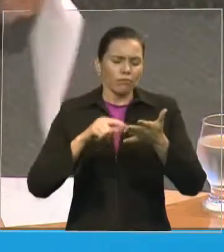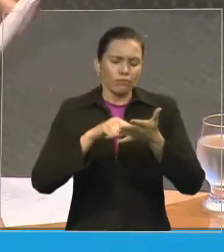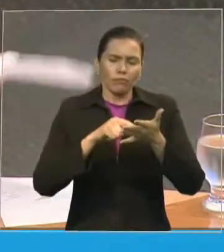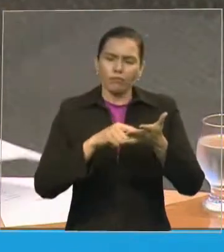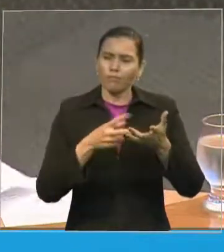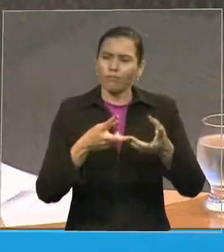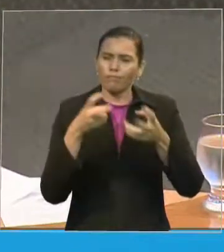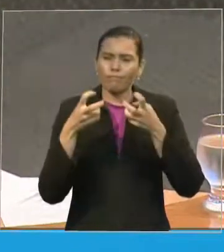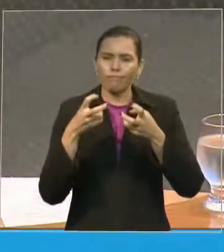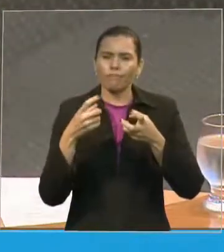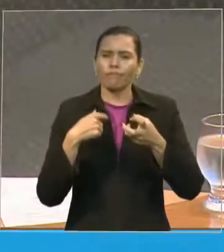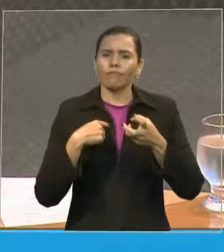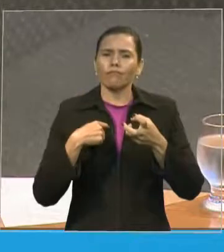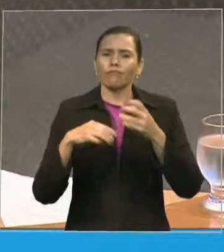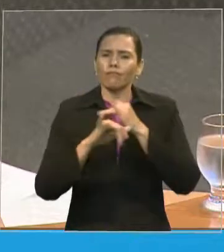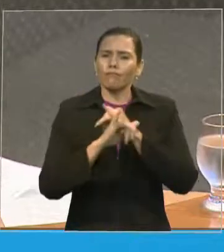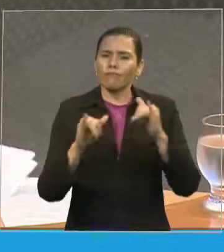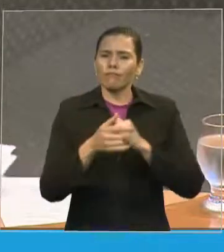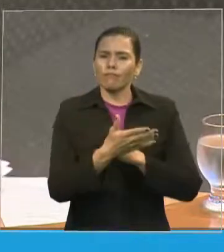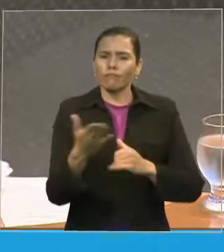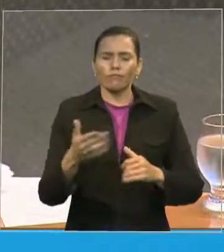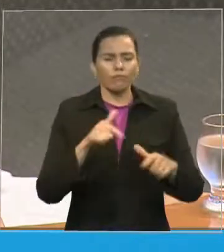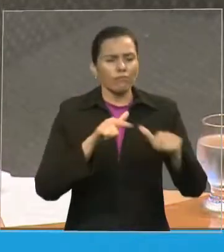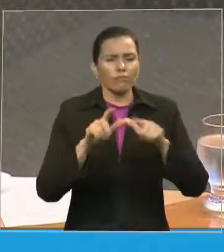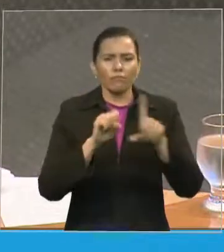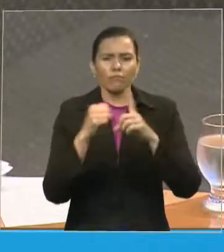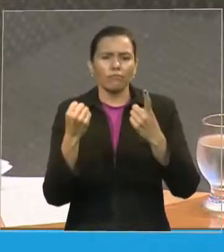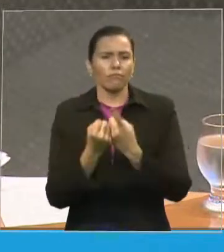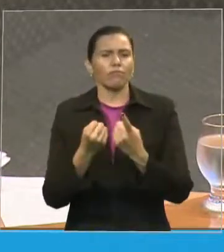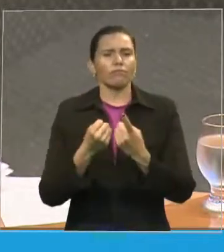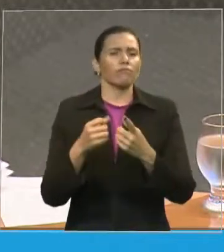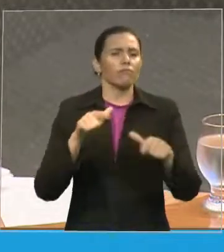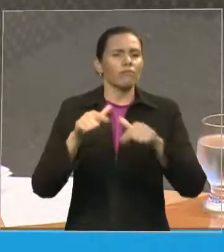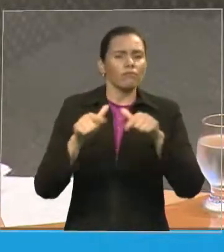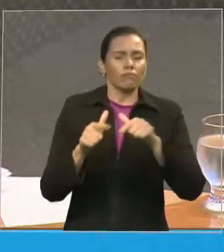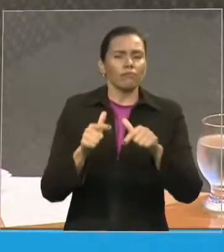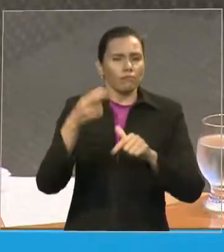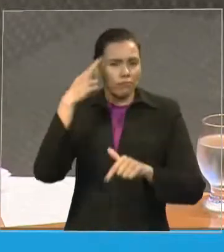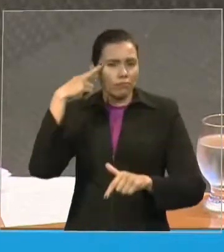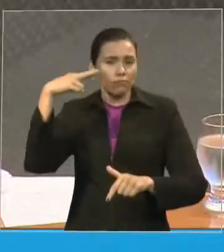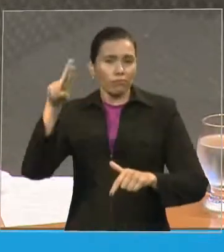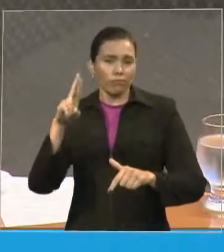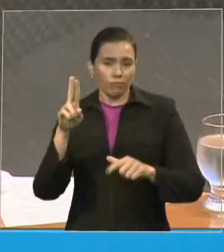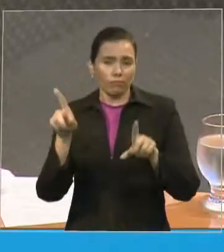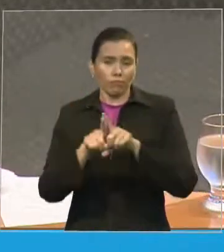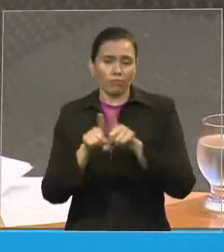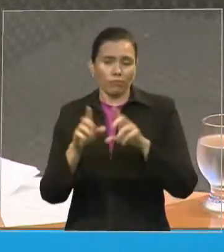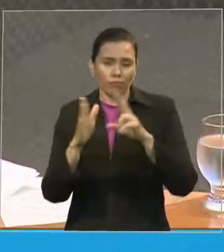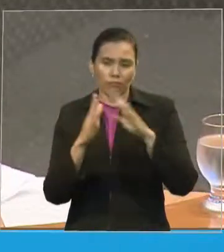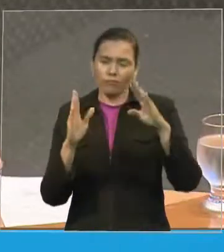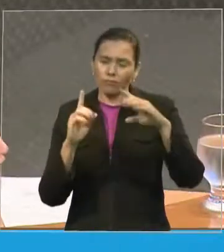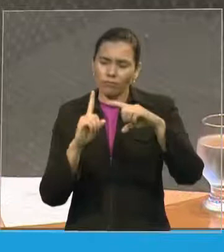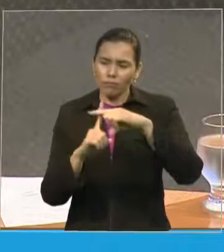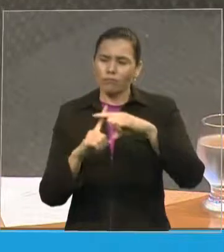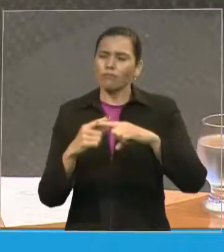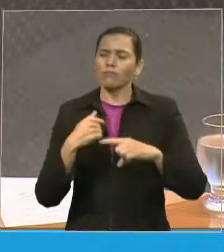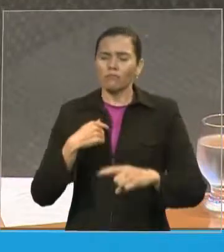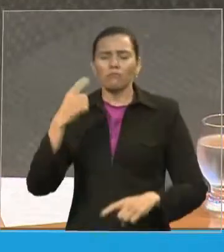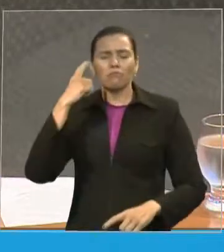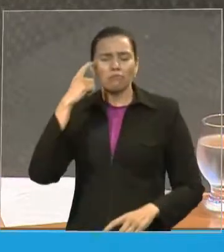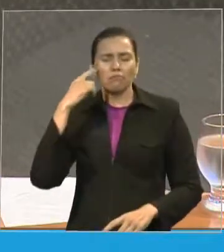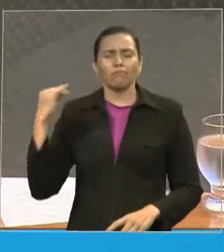Samuel. Parabéns pelo trabalho que o senhor desenvolve no Maranhão, pela ajuda que ele tem dado aos nossos